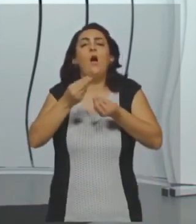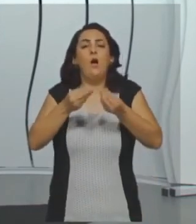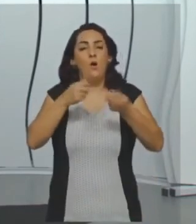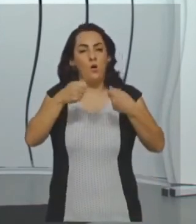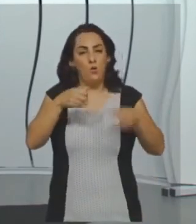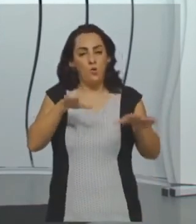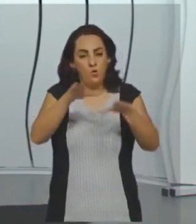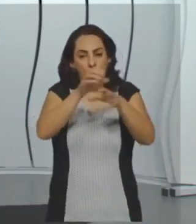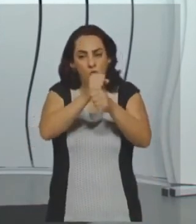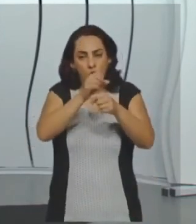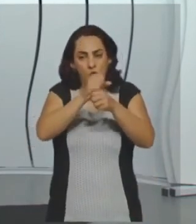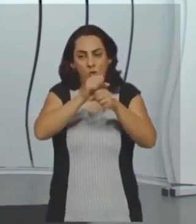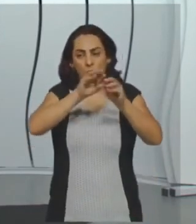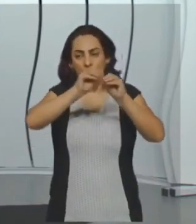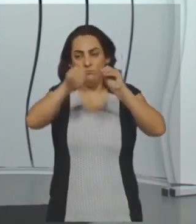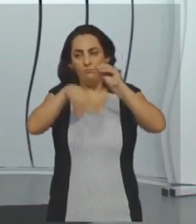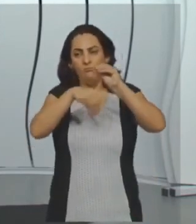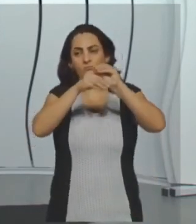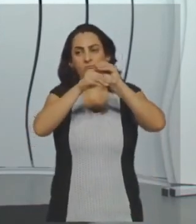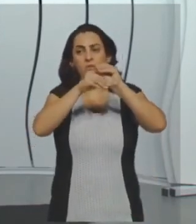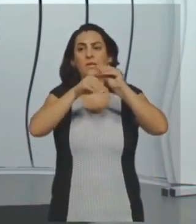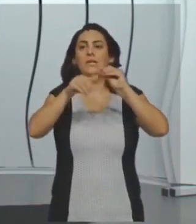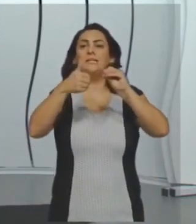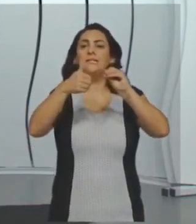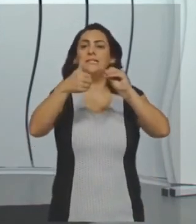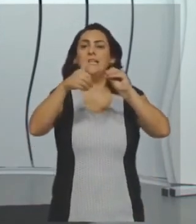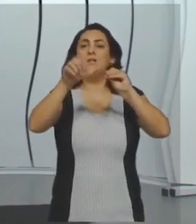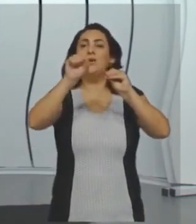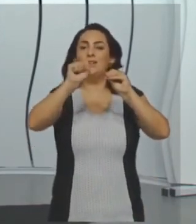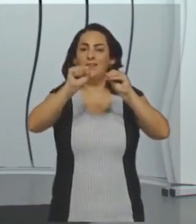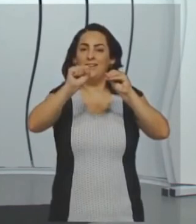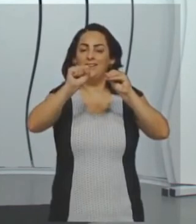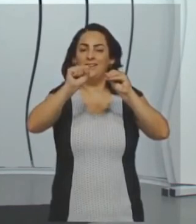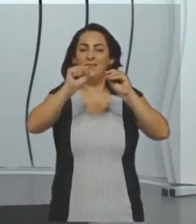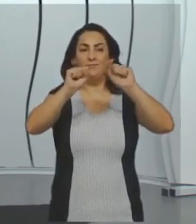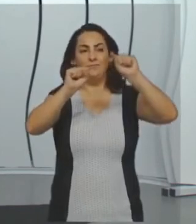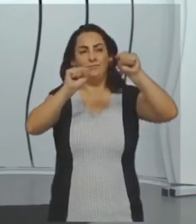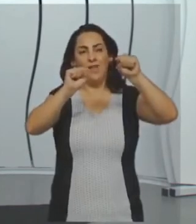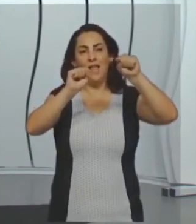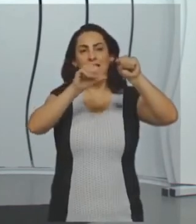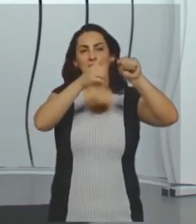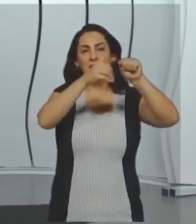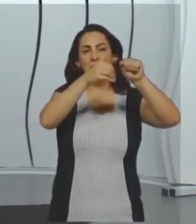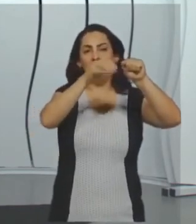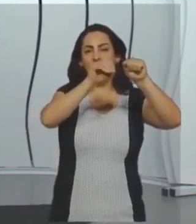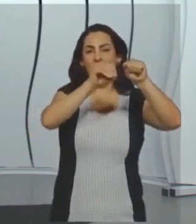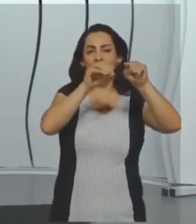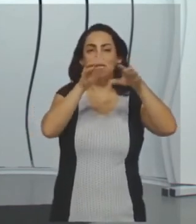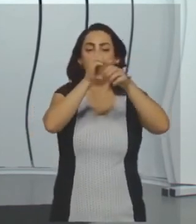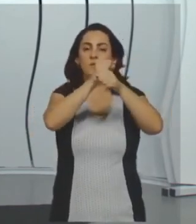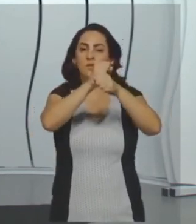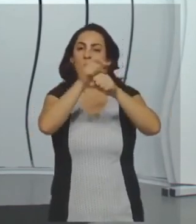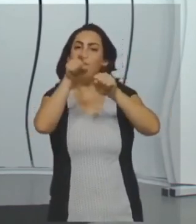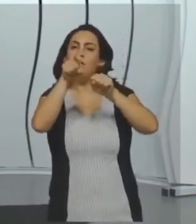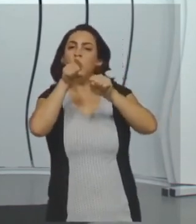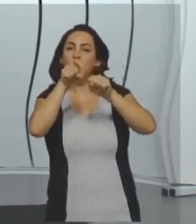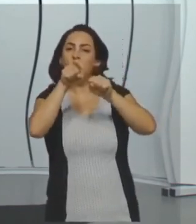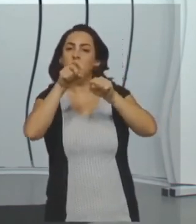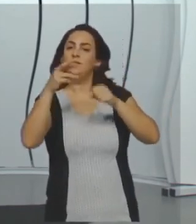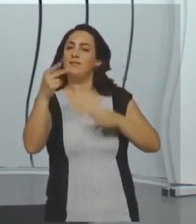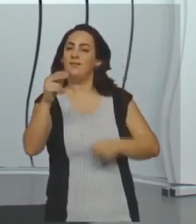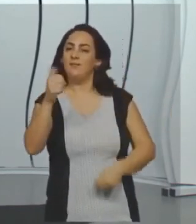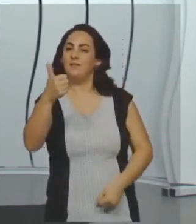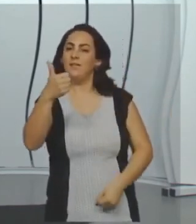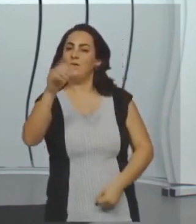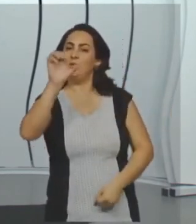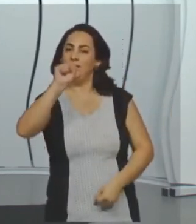suplementar mesmo? Somam 180 graus. Então, x mais 110 é igual